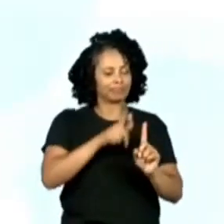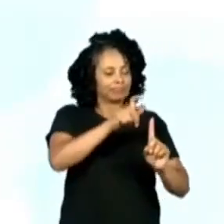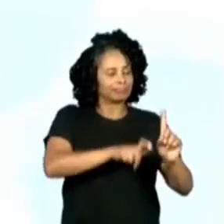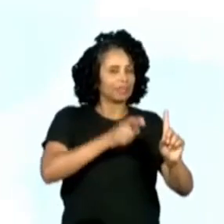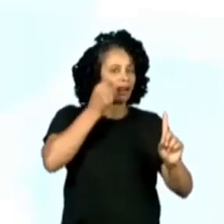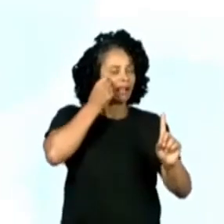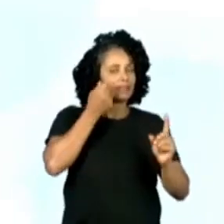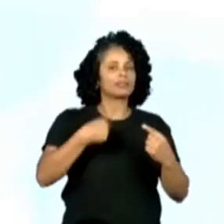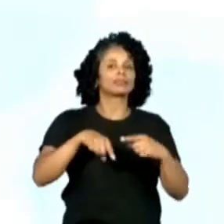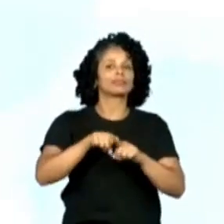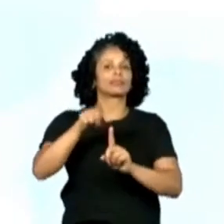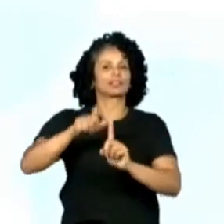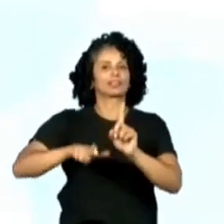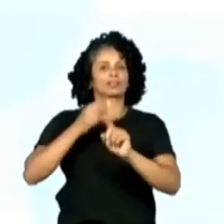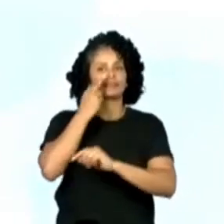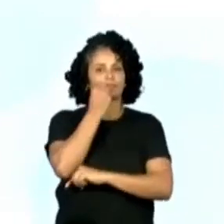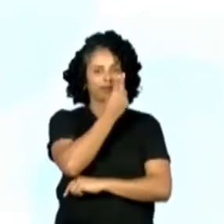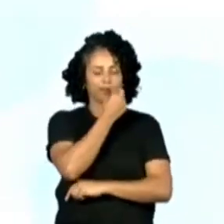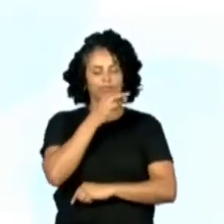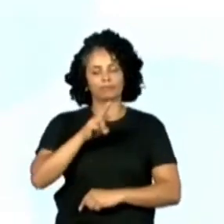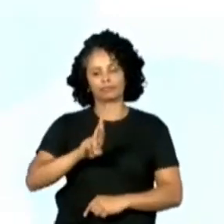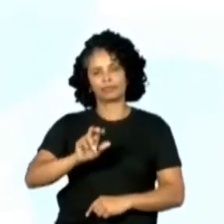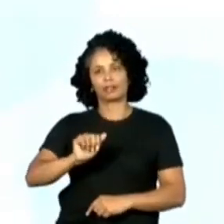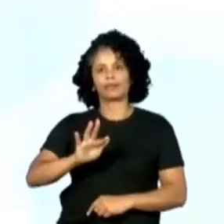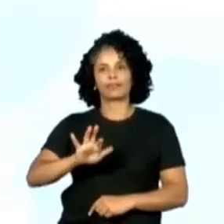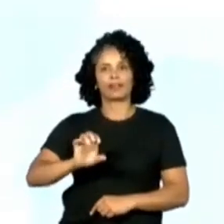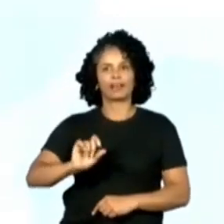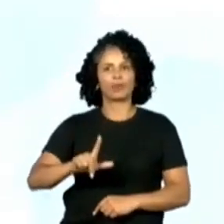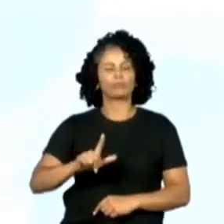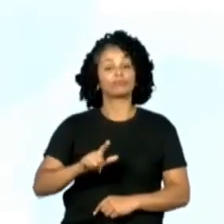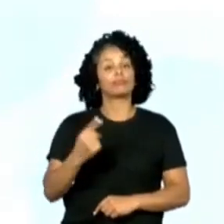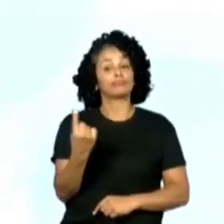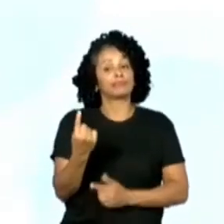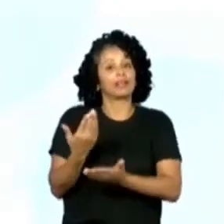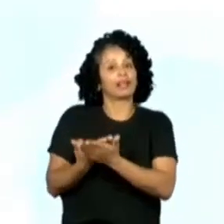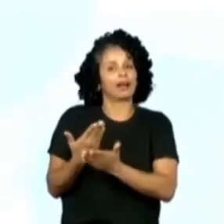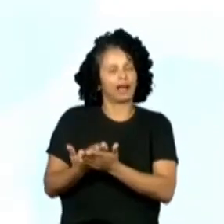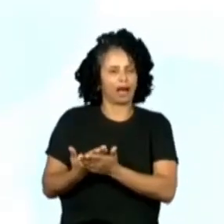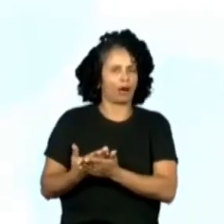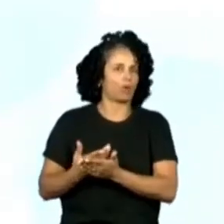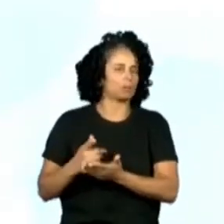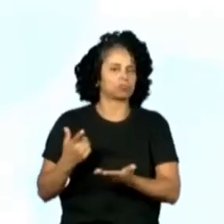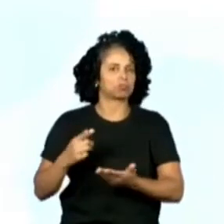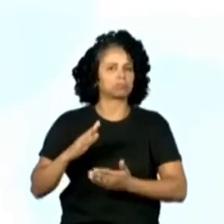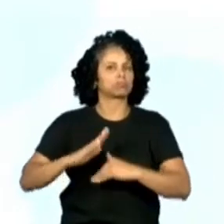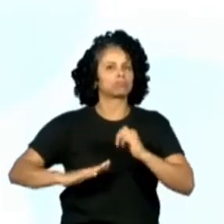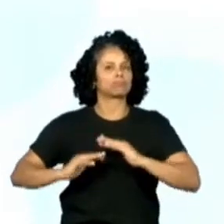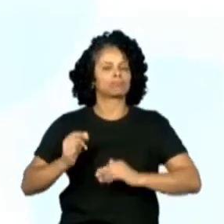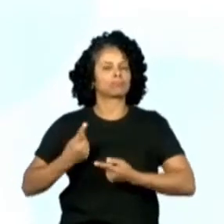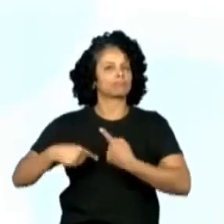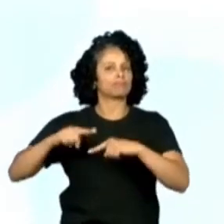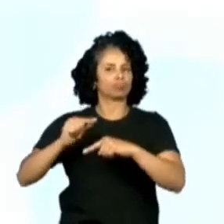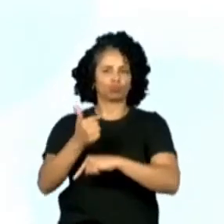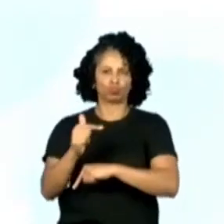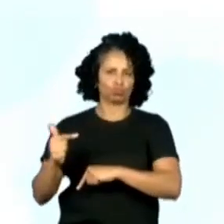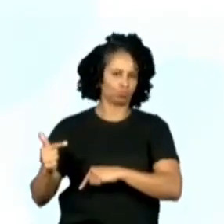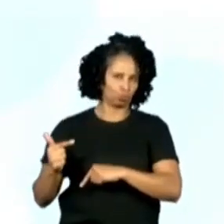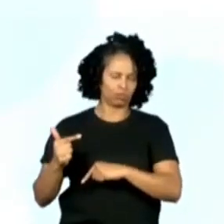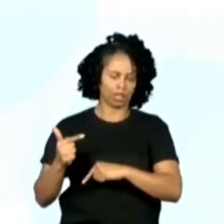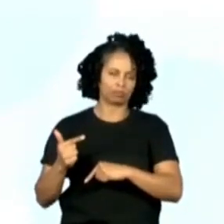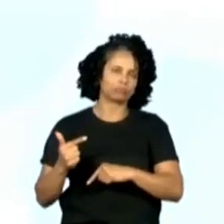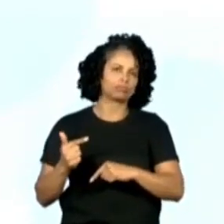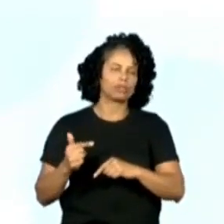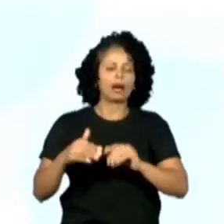o professor Rafael. Como na primeira aula a gente não tem habilidade, a gente já não tem conteúdo e agora seria a hora da